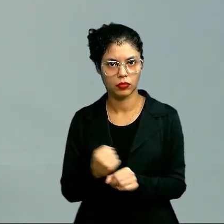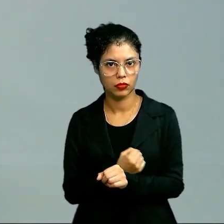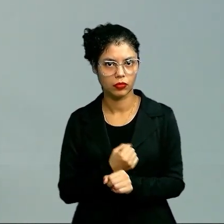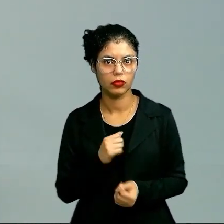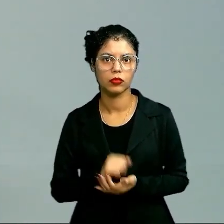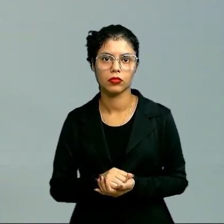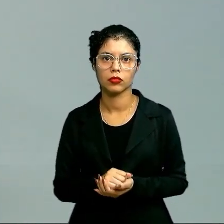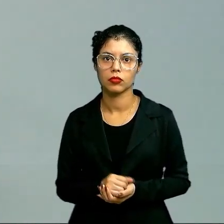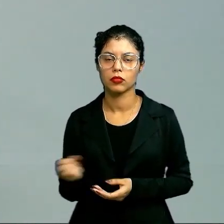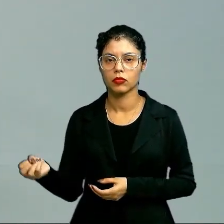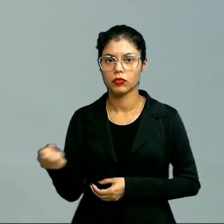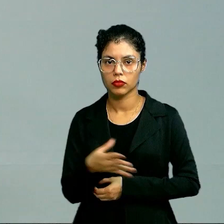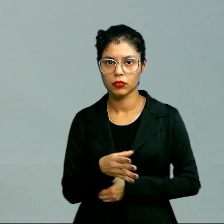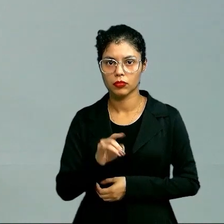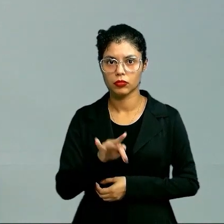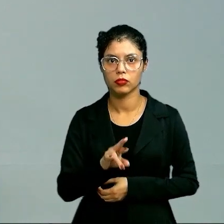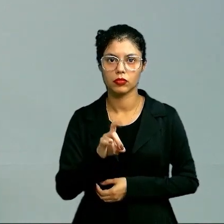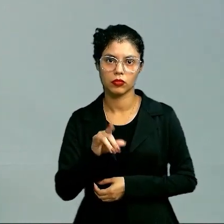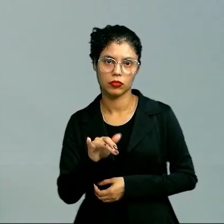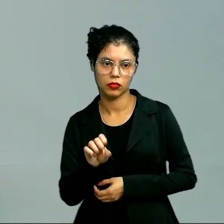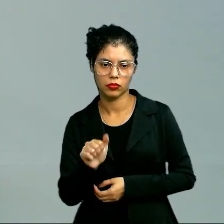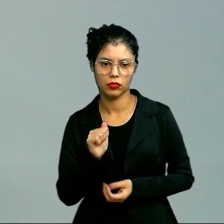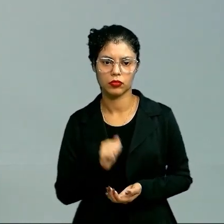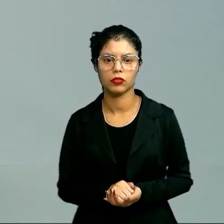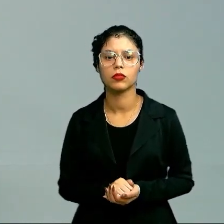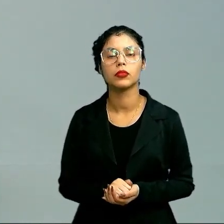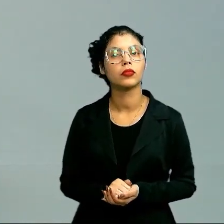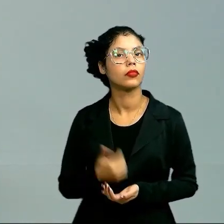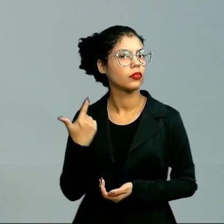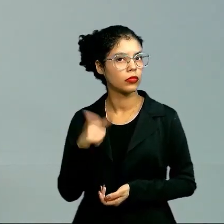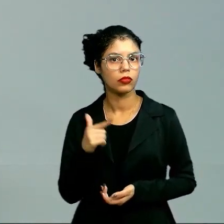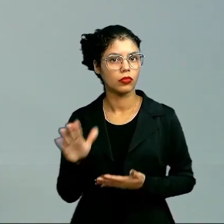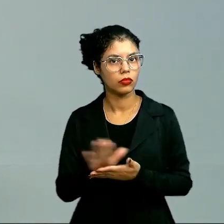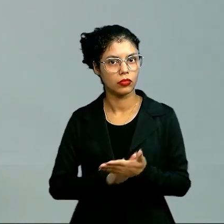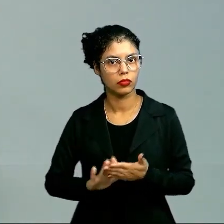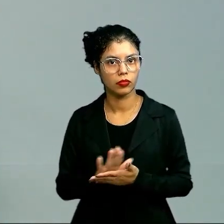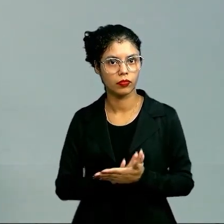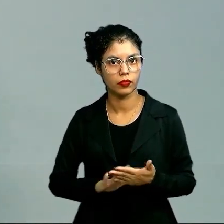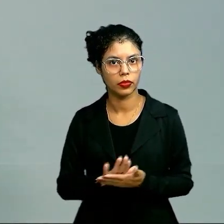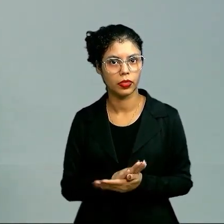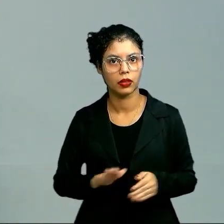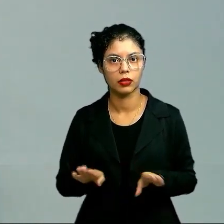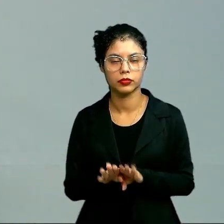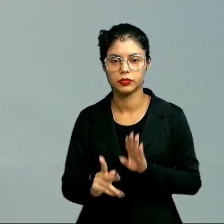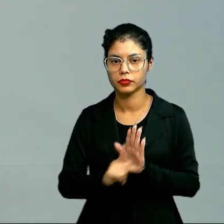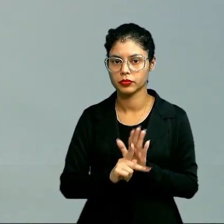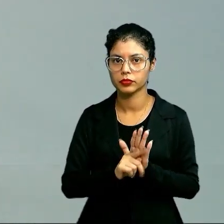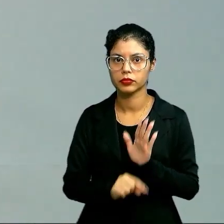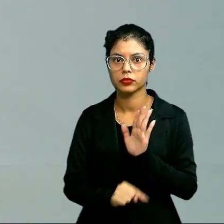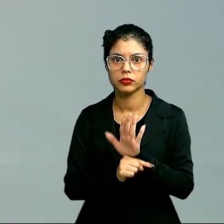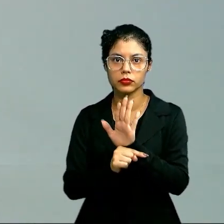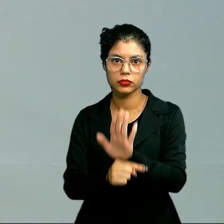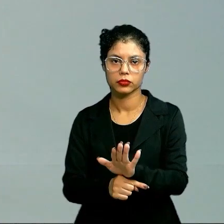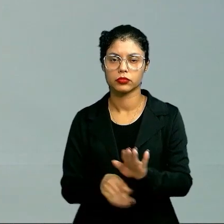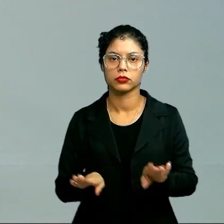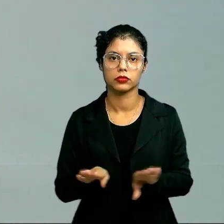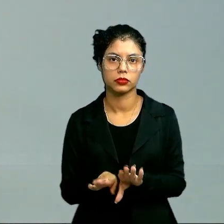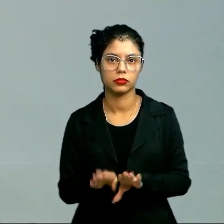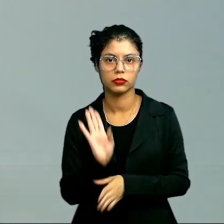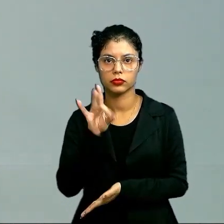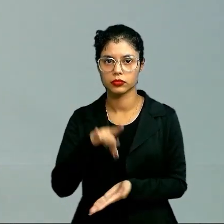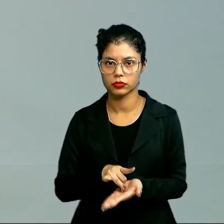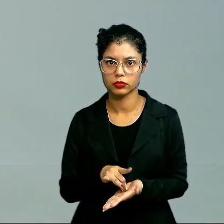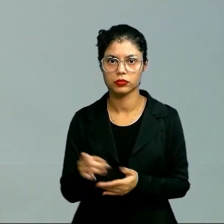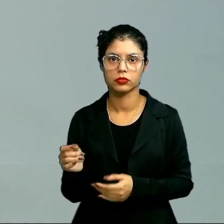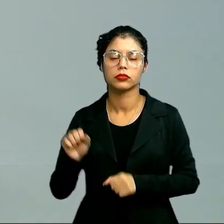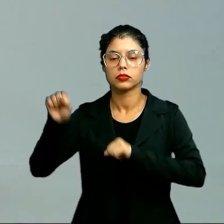novos ídolos. Eu não tenho nada para colocar. O que eu tenho para propor é, na realidade, o